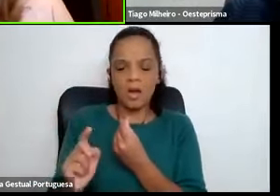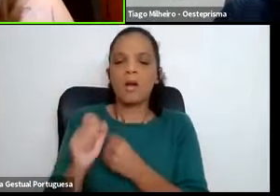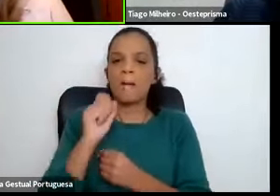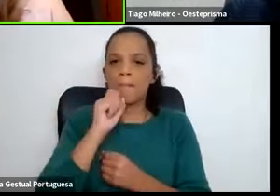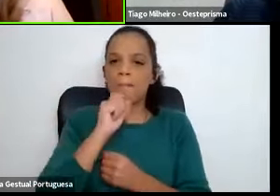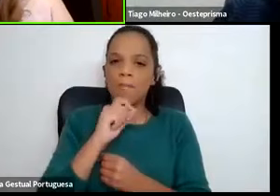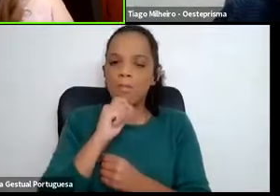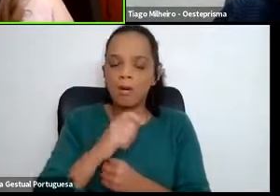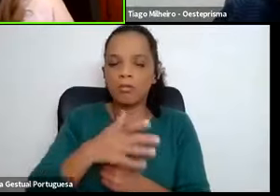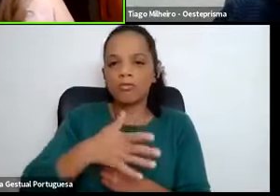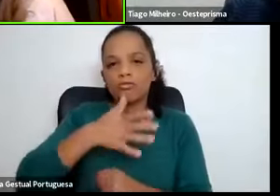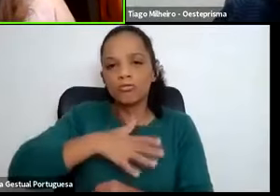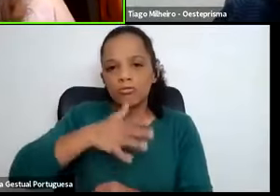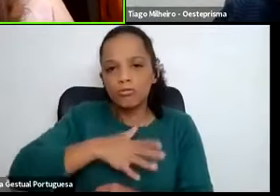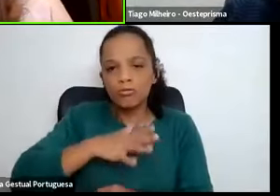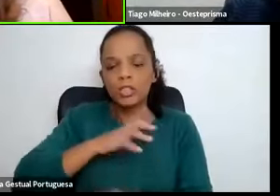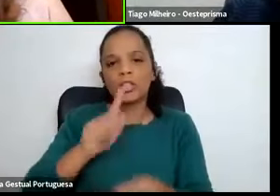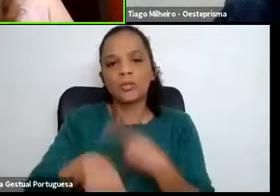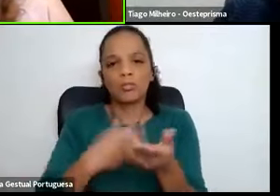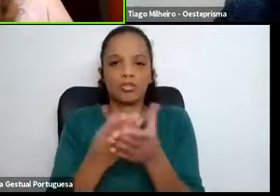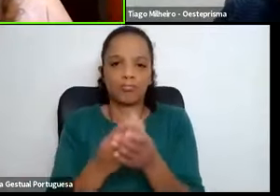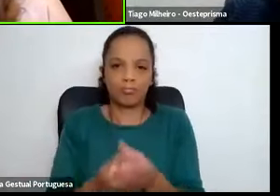identificada e ultrapassada.